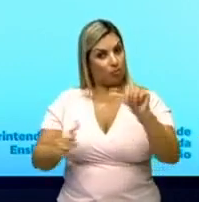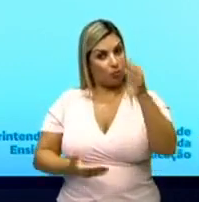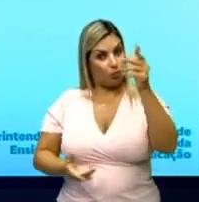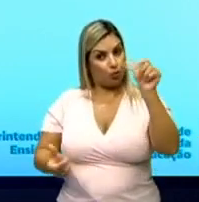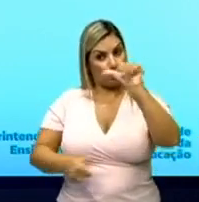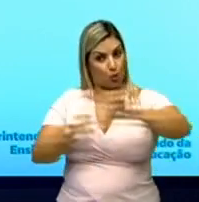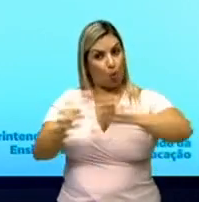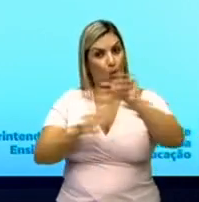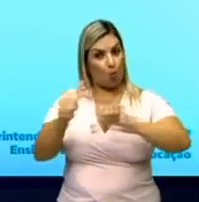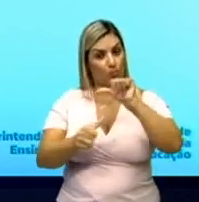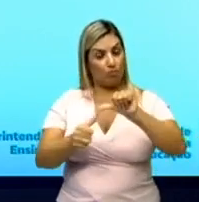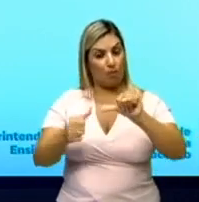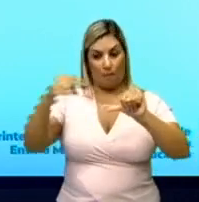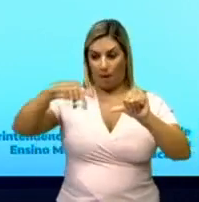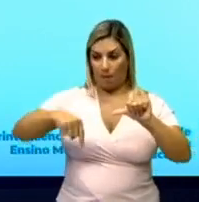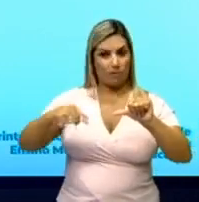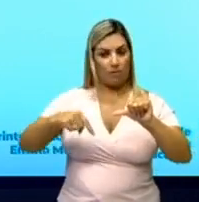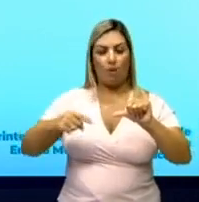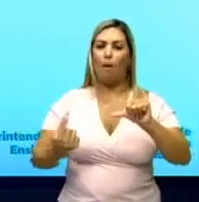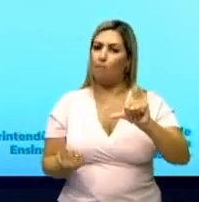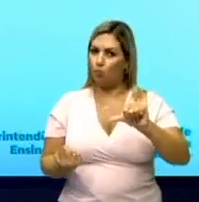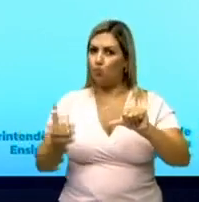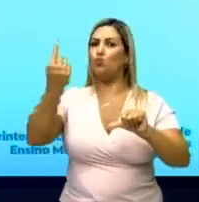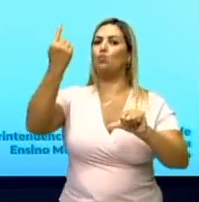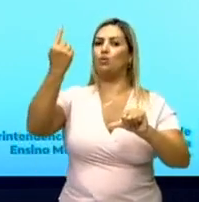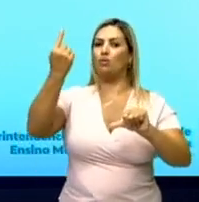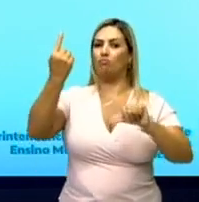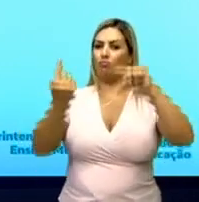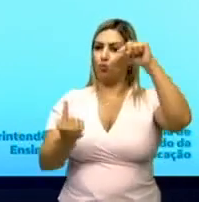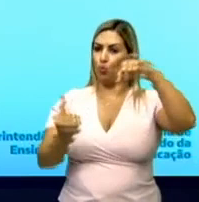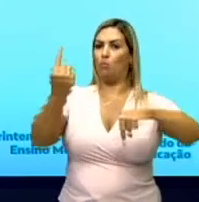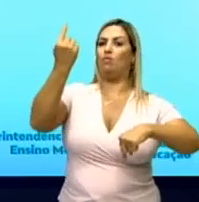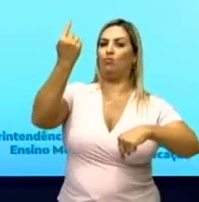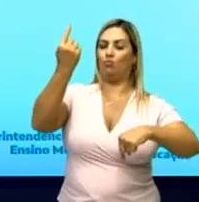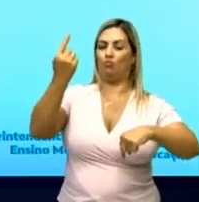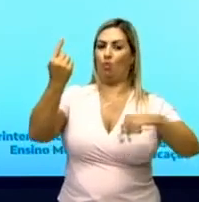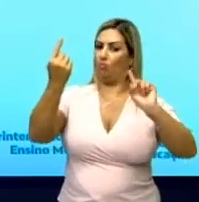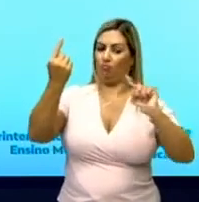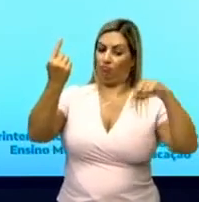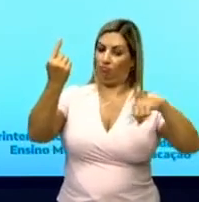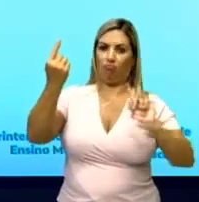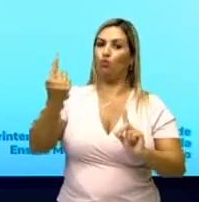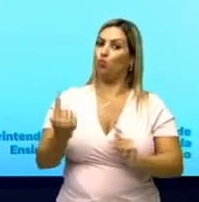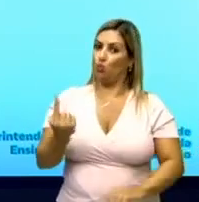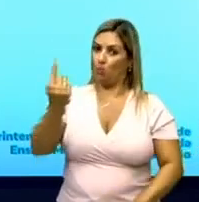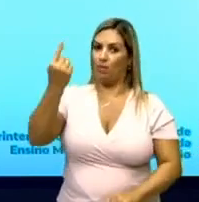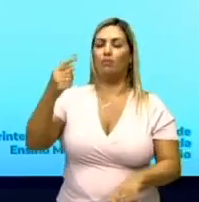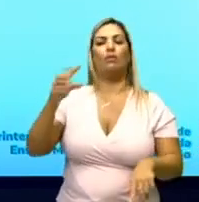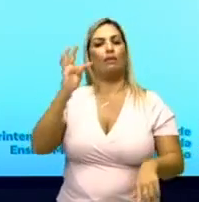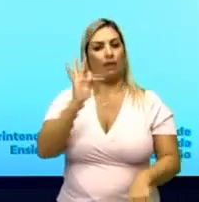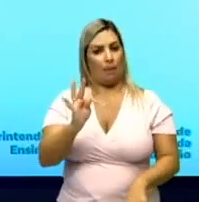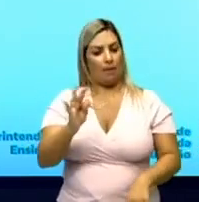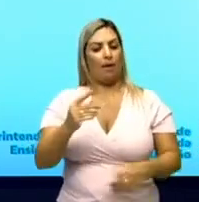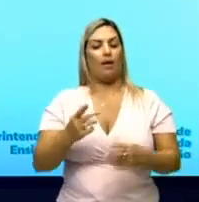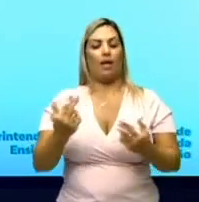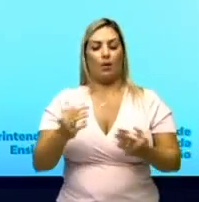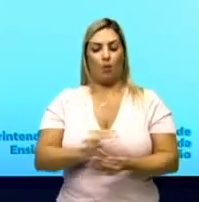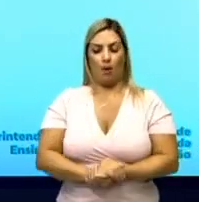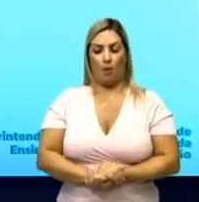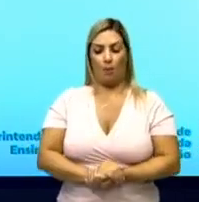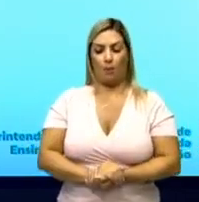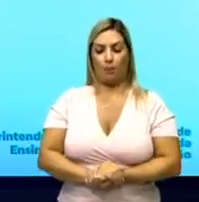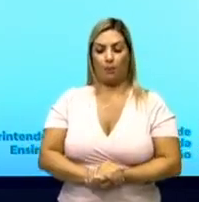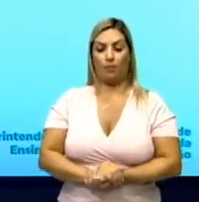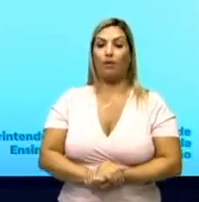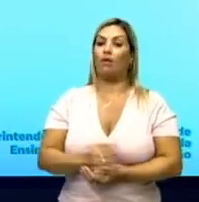a força peso agindo para baixo, para o centro da Terra, e o meu corpo subindo. Como é que fica? Trabalho é igual a